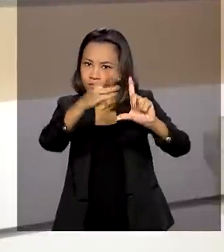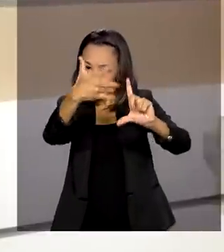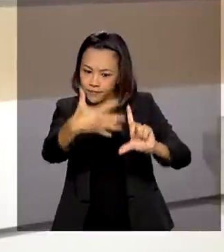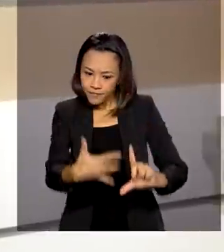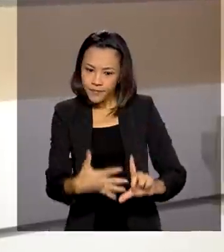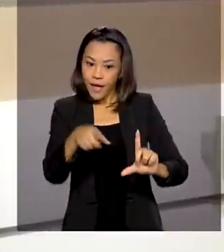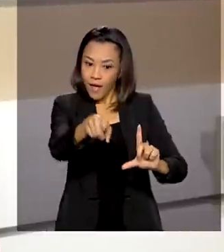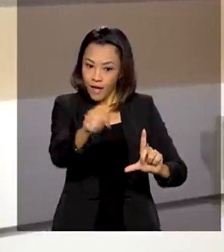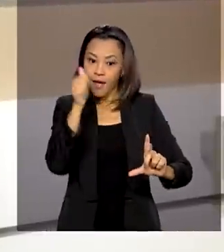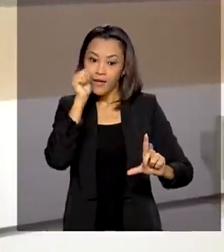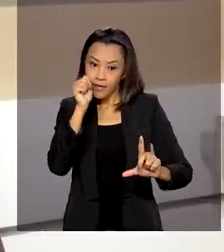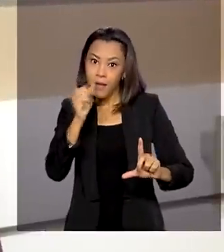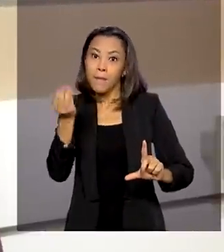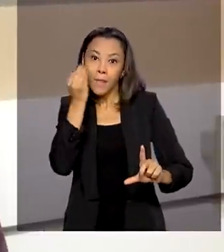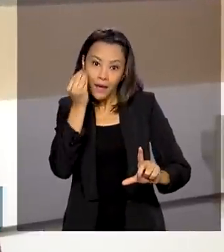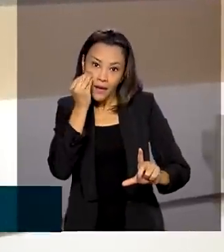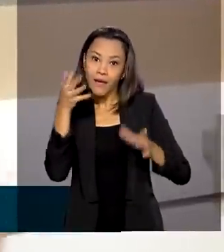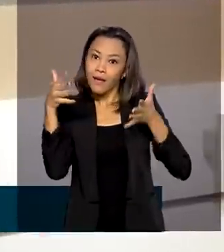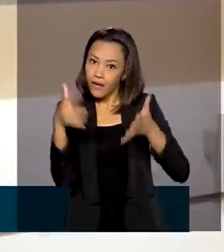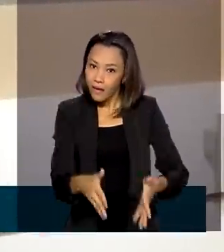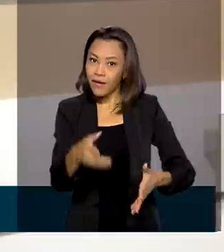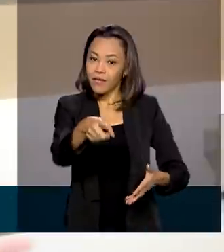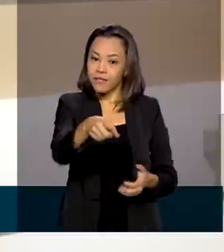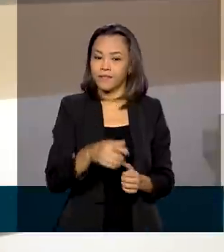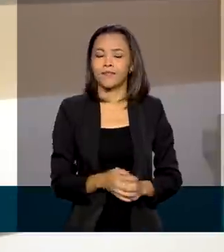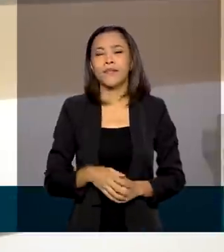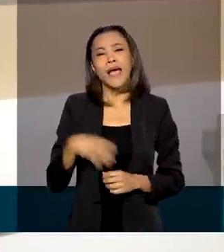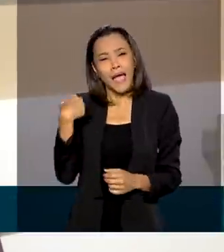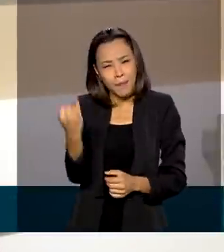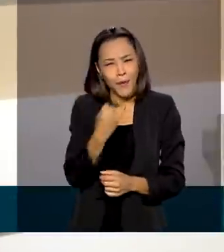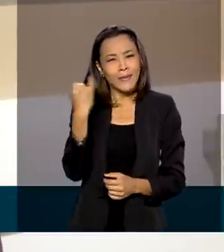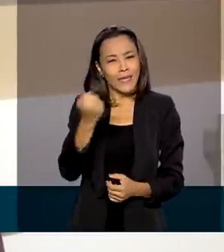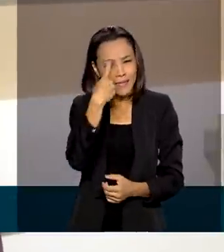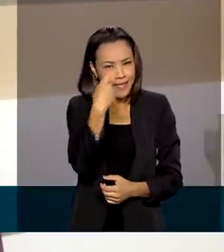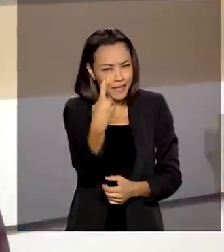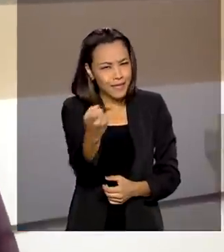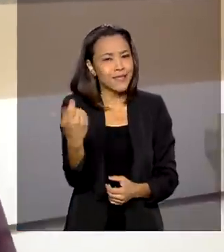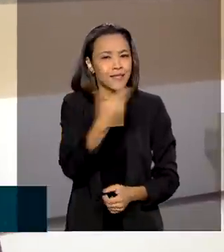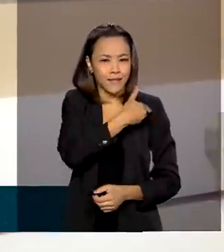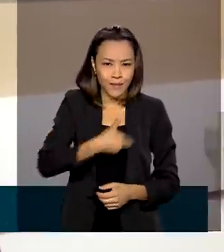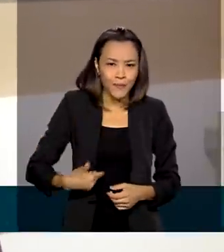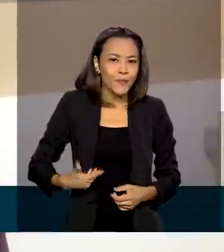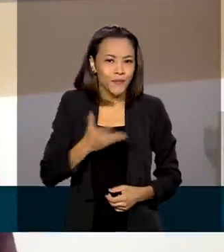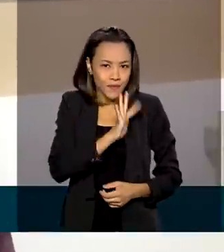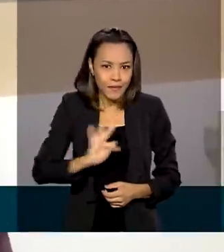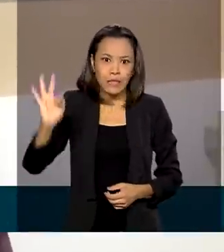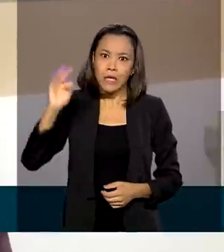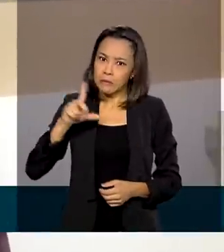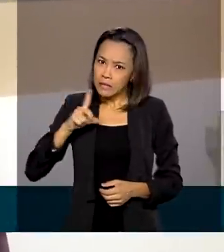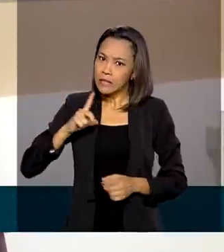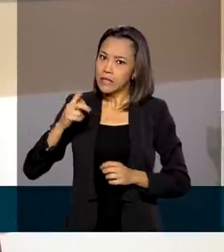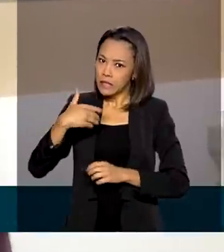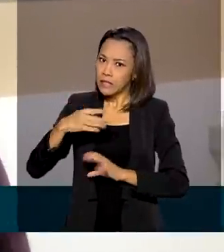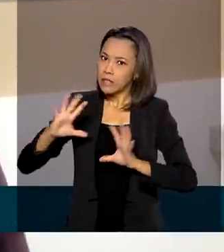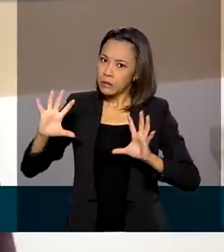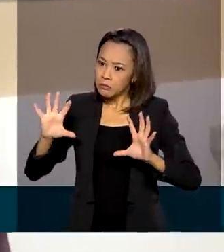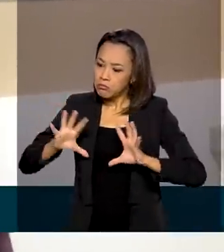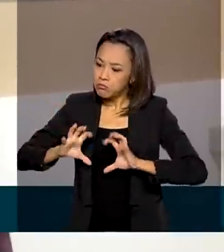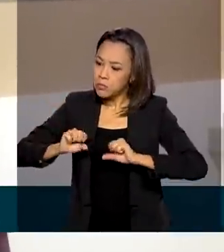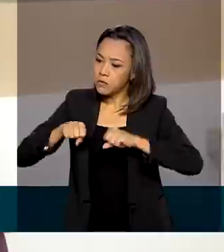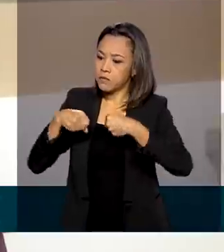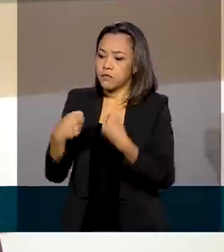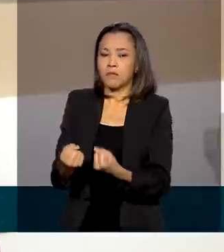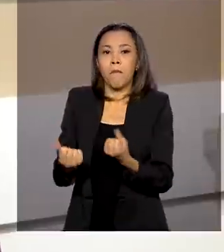Bárbara participou dos testes. É muito importante, muito interessante ver que o governo federal tem se empenhado em melhorar a